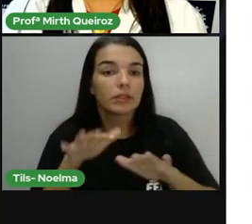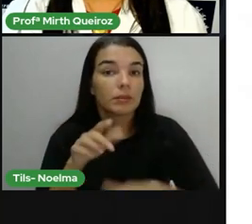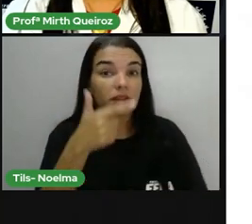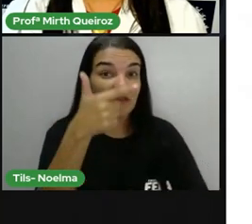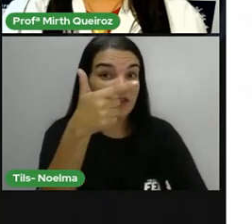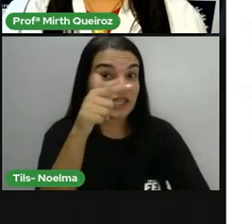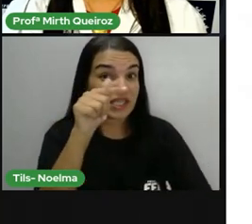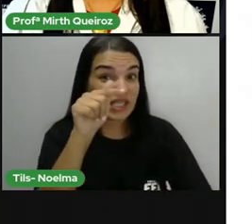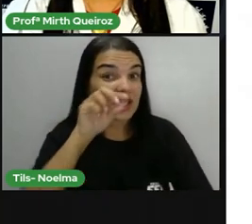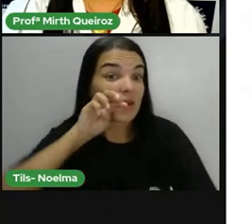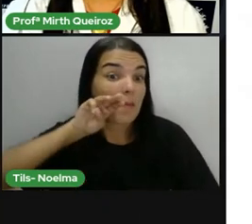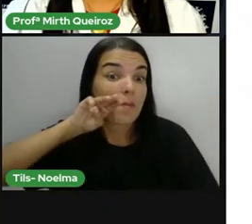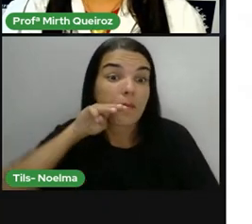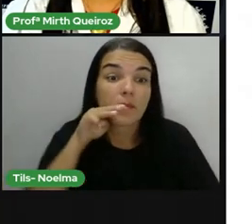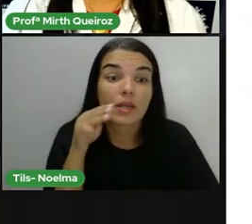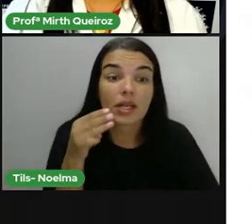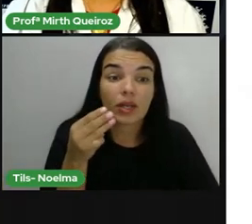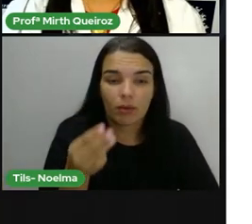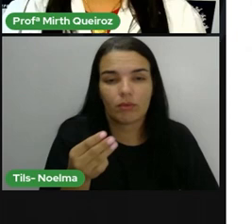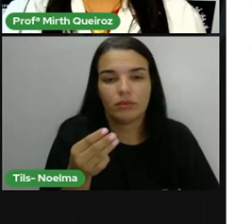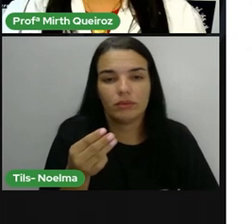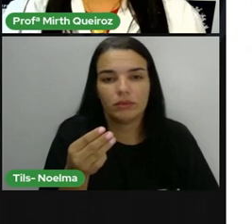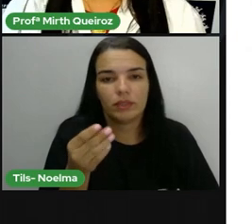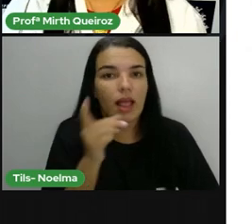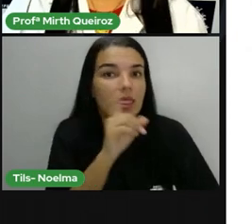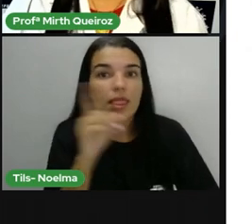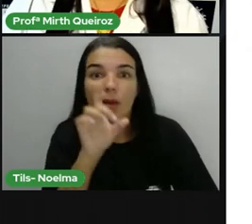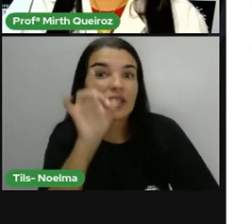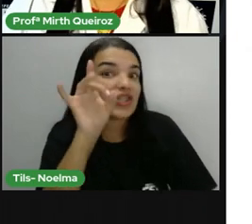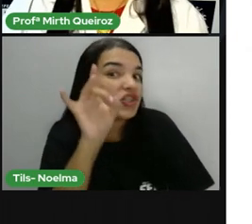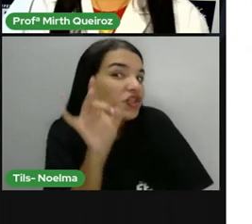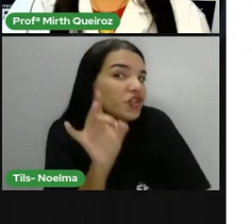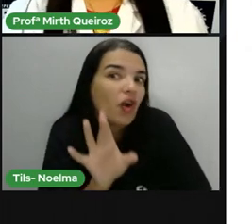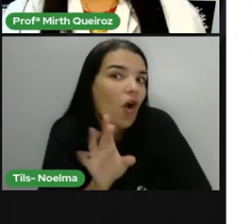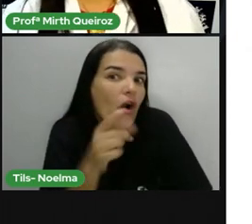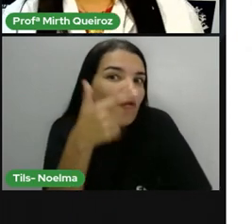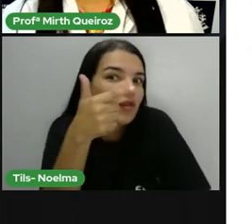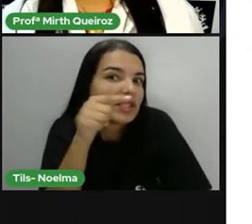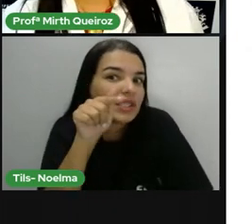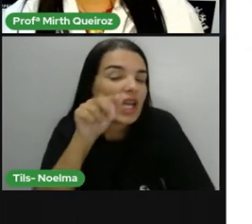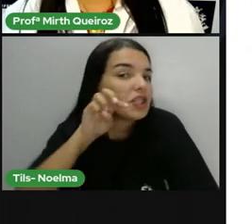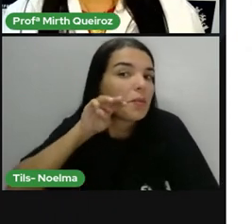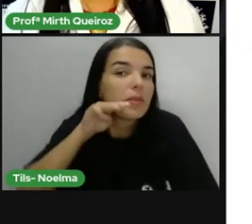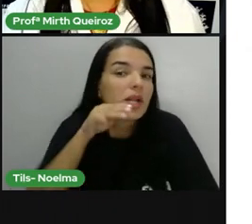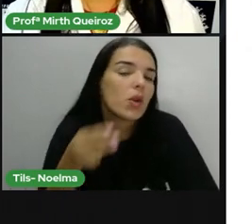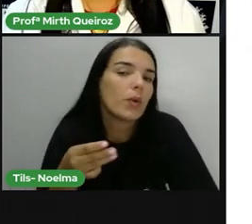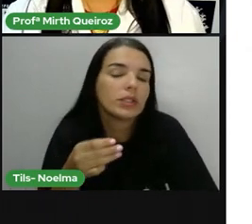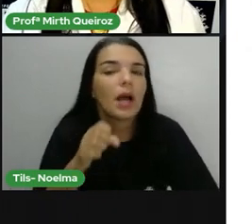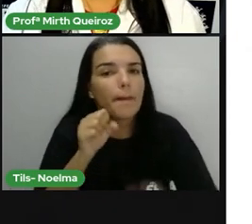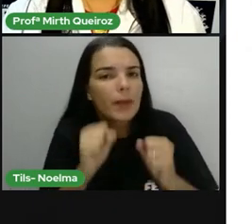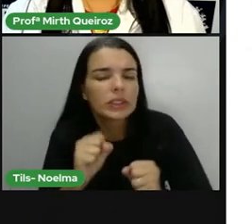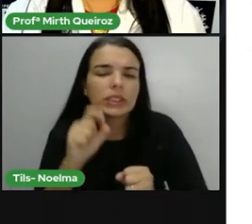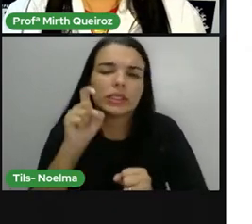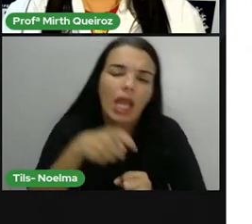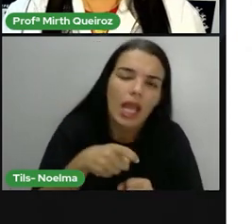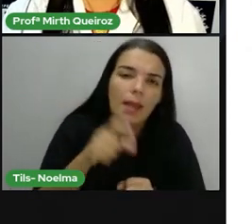não significa que é um valor exato. Só 27 milhões. Pode ser um pouquinho menos, pode ser um pouquinho mais, certo?